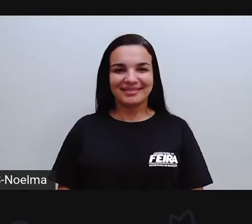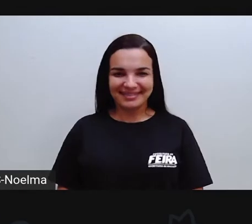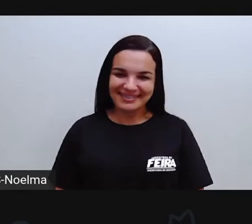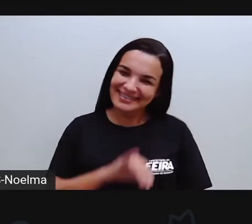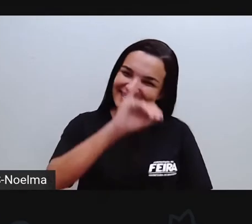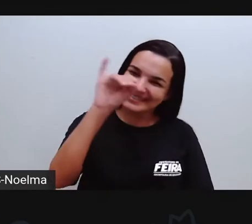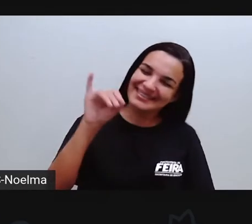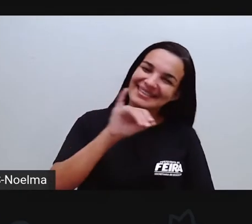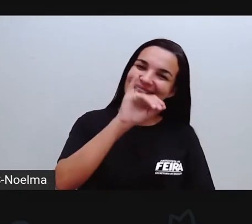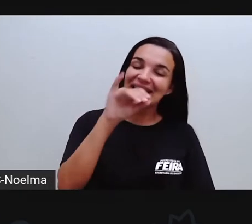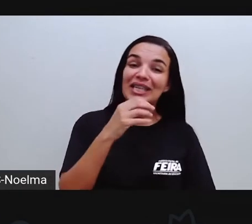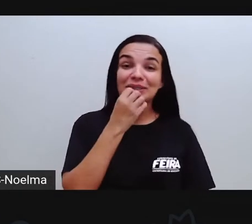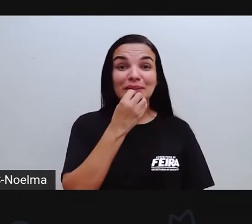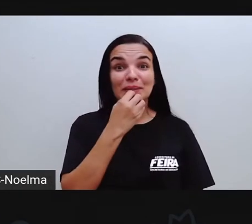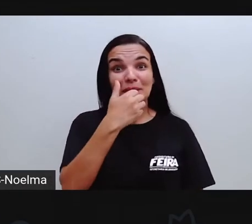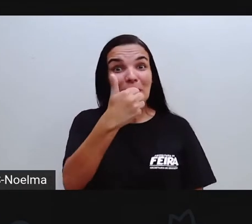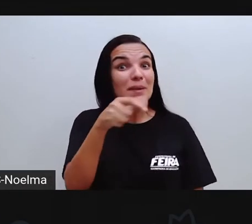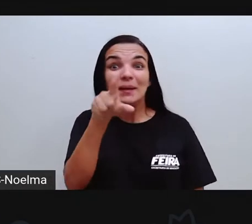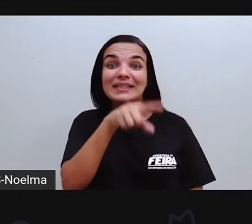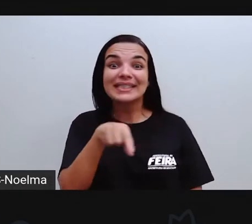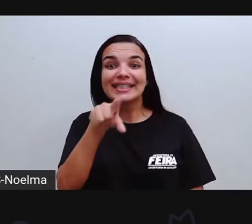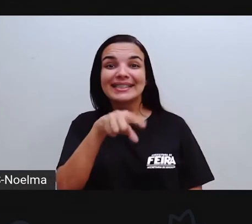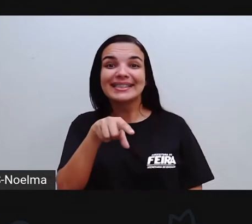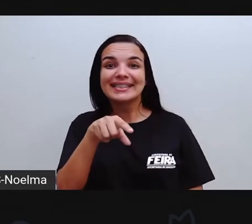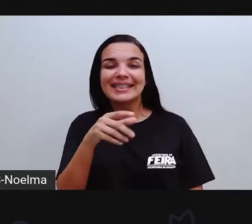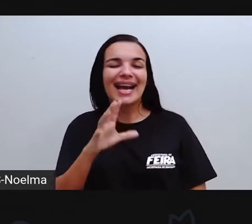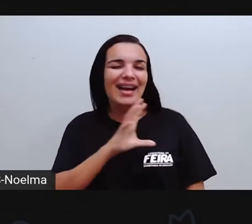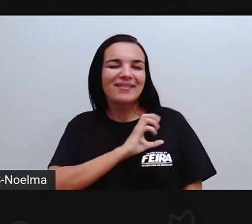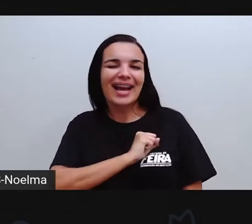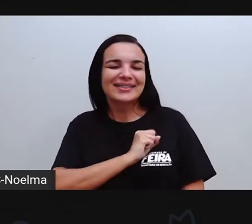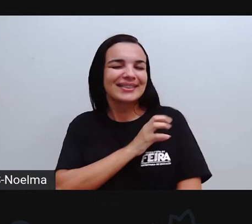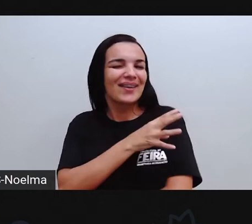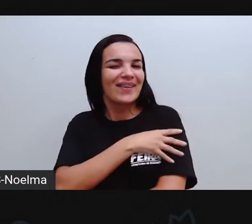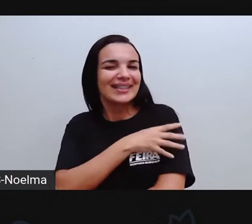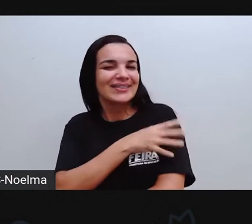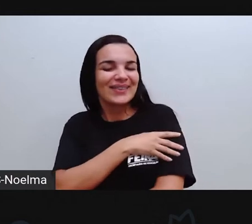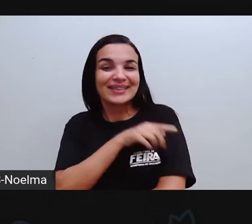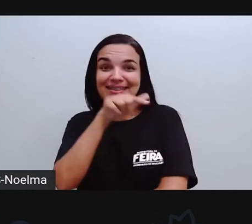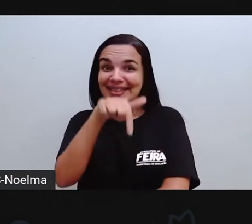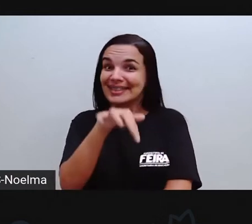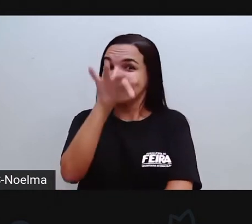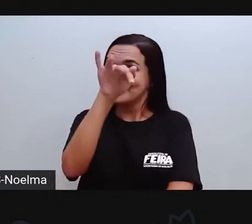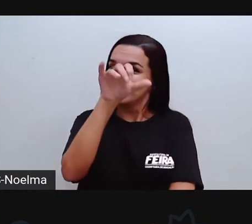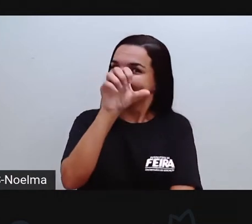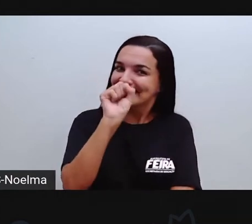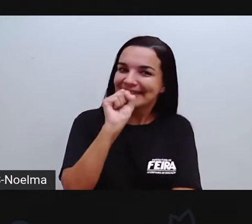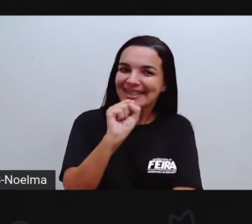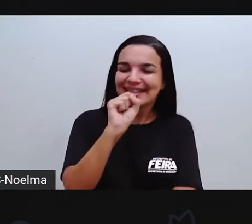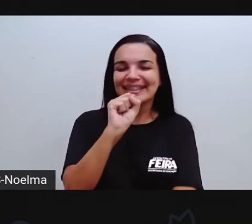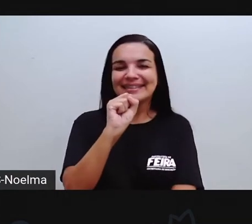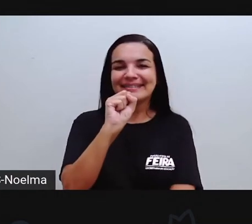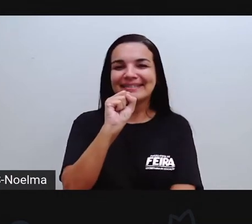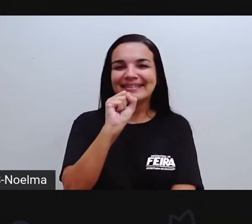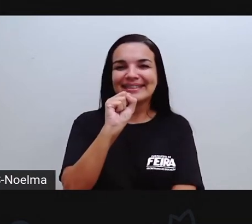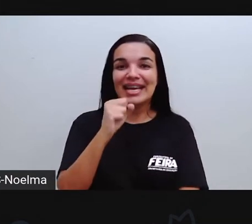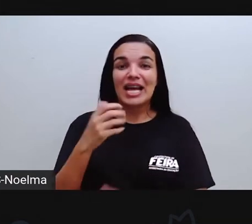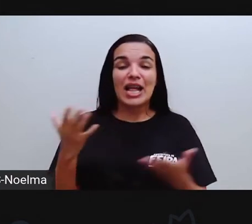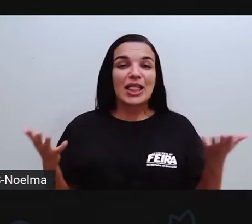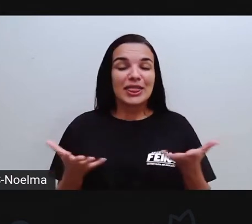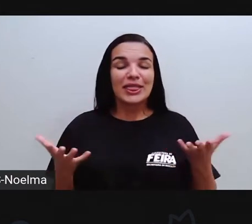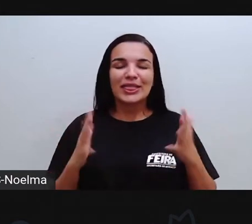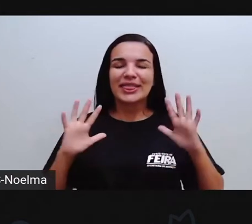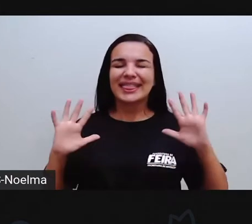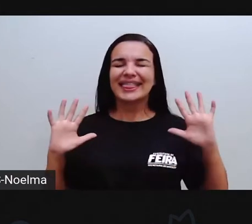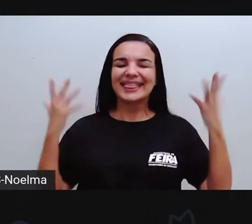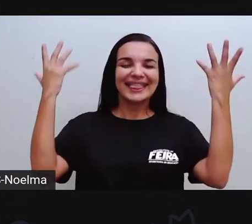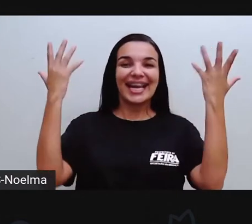Olá, amores, e aí, tudo bem com vocês, nossos queridos e amados quartos anos da cidade de Feira de Santana? É com enorme